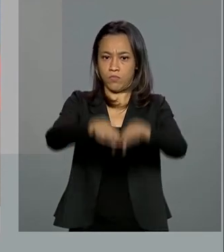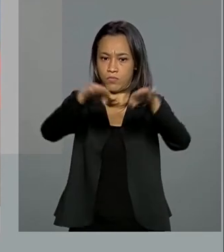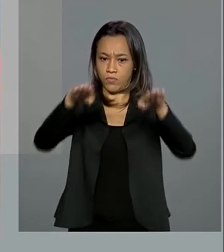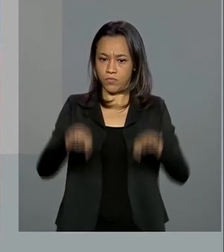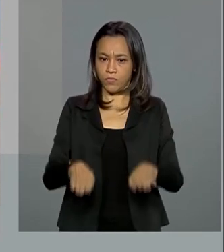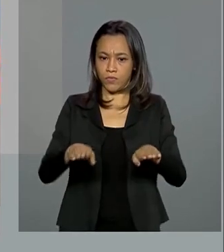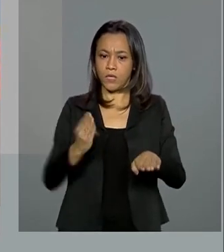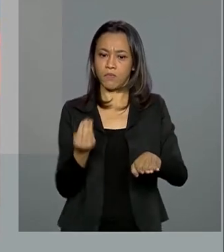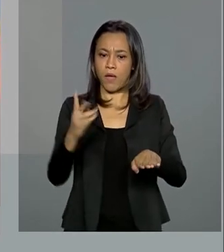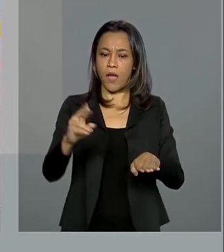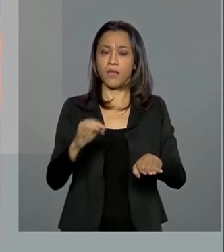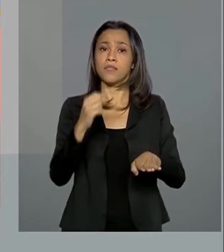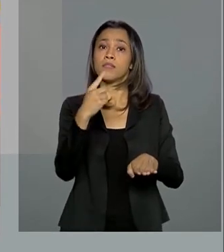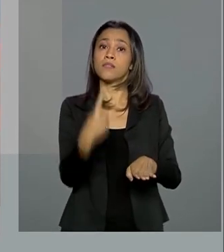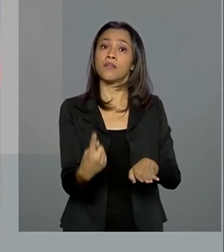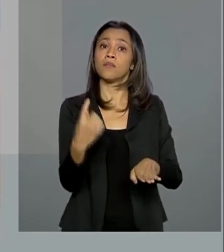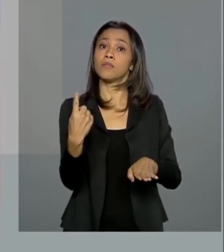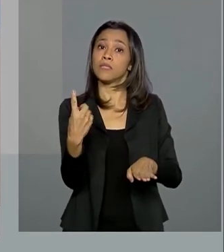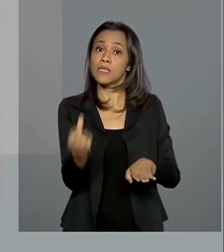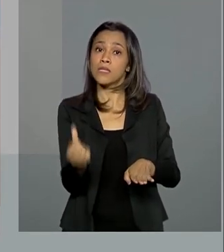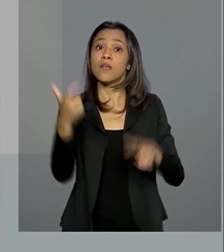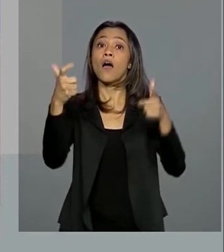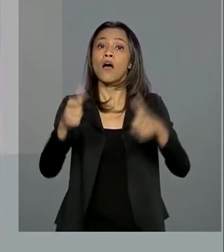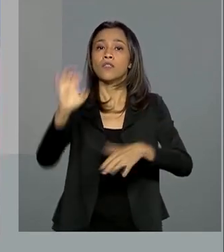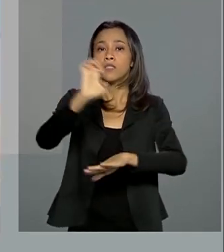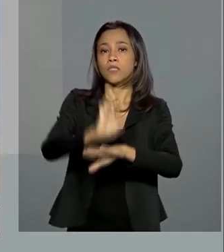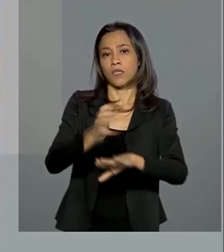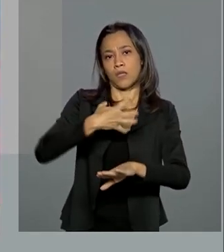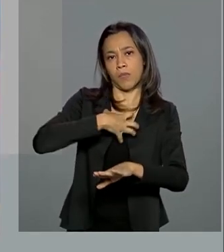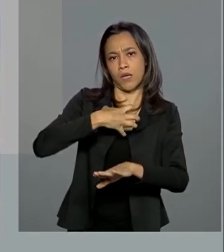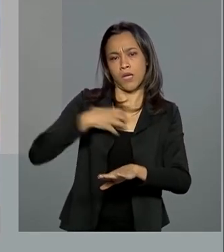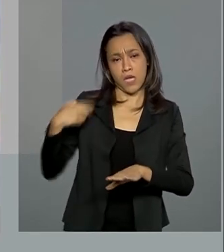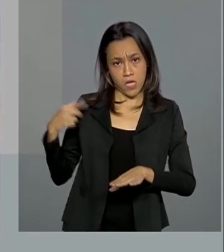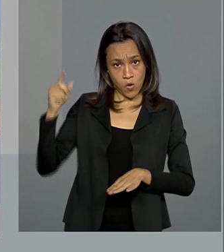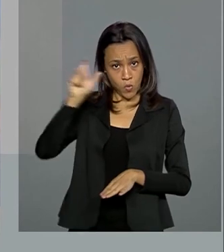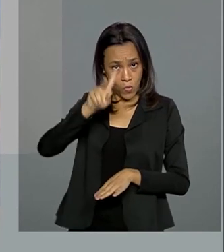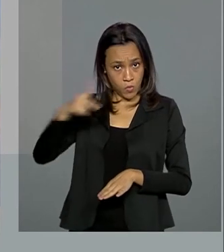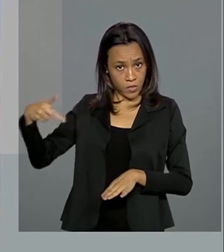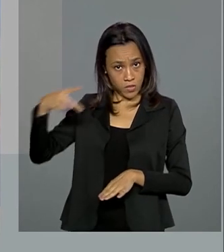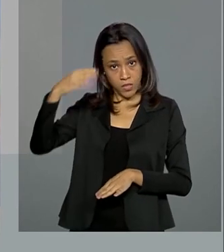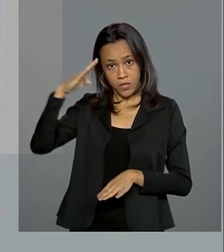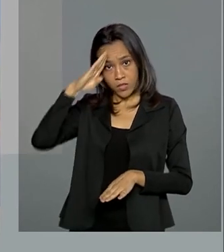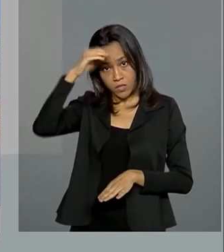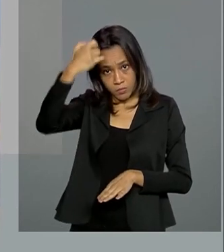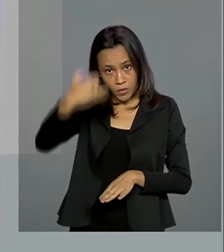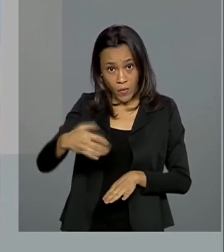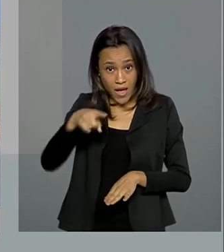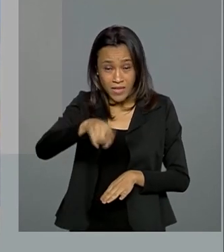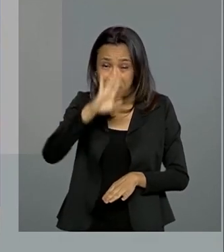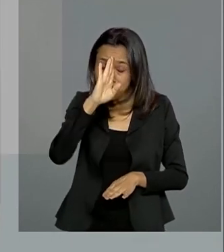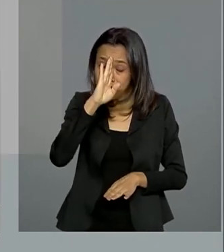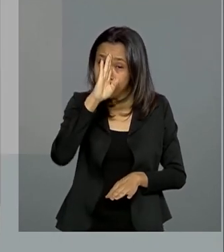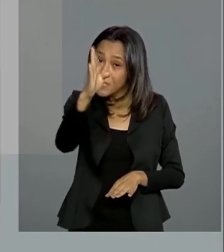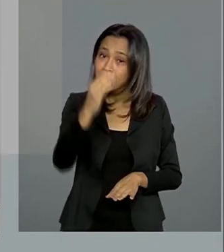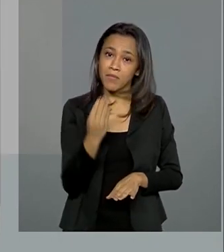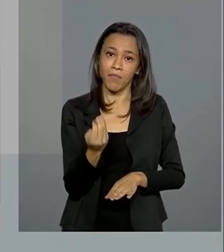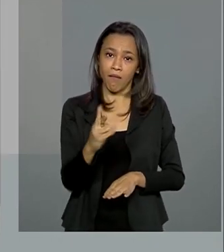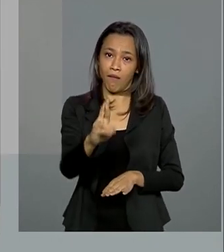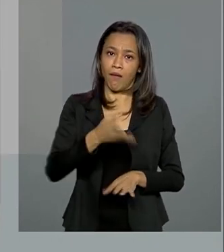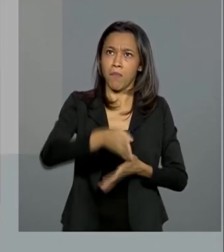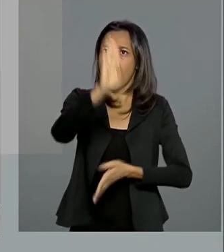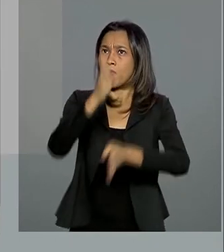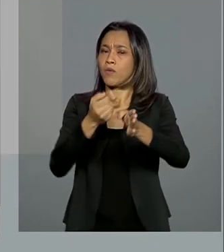da BR-116 na Bahia. De acordo com o presidente, esta é uma das principais rodovias brasileiras e um dos mais